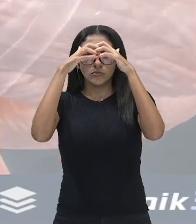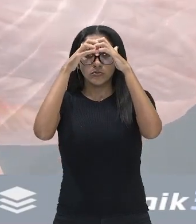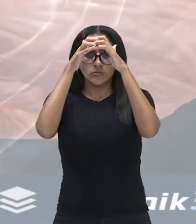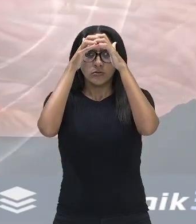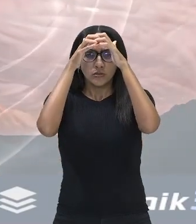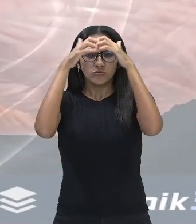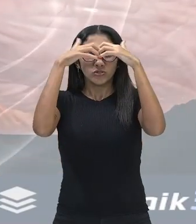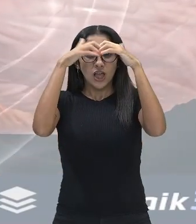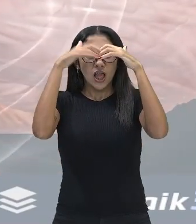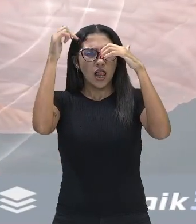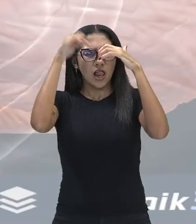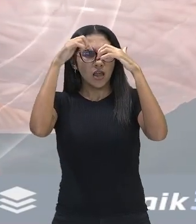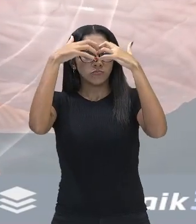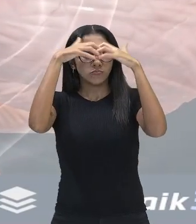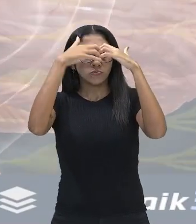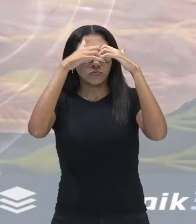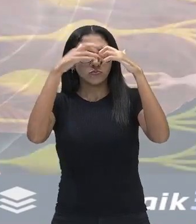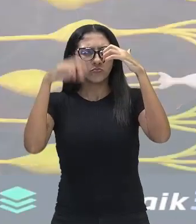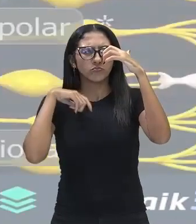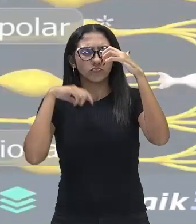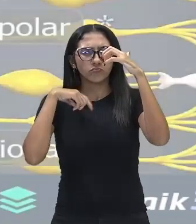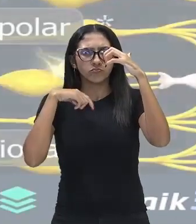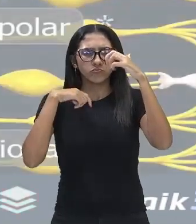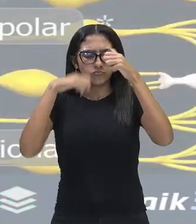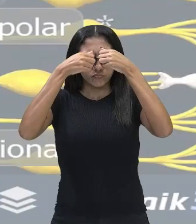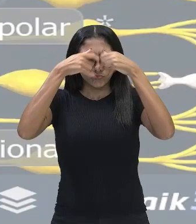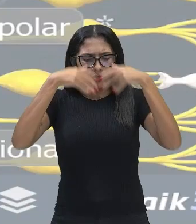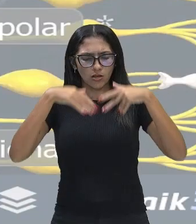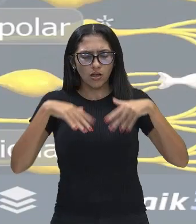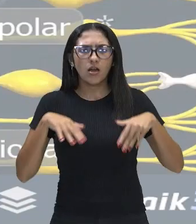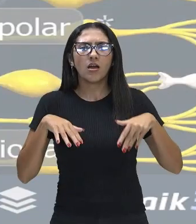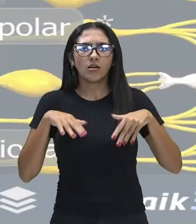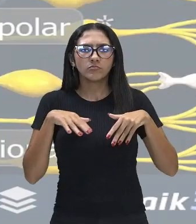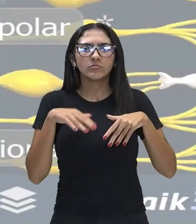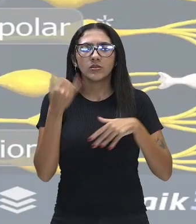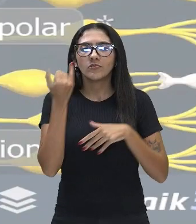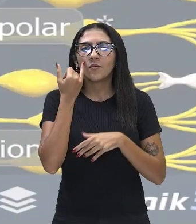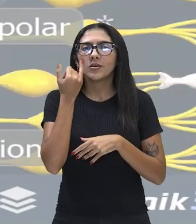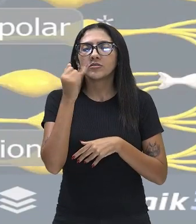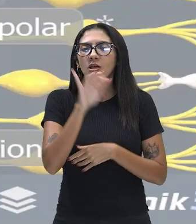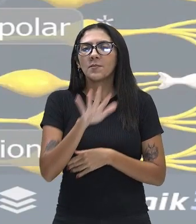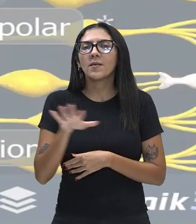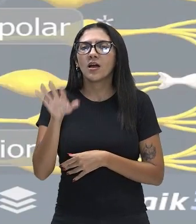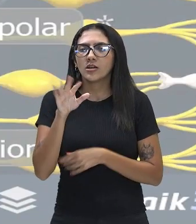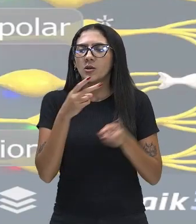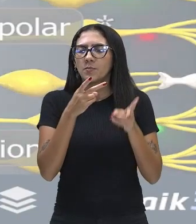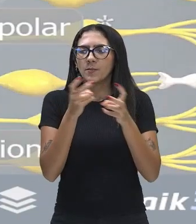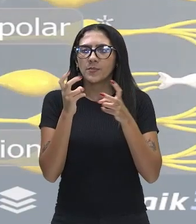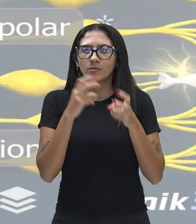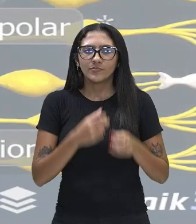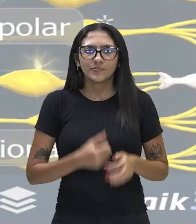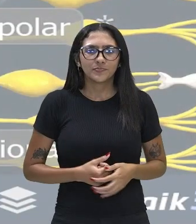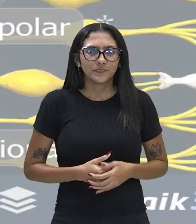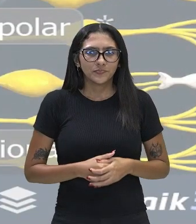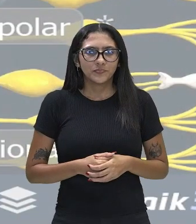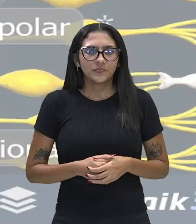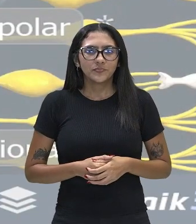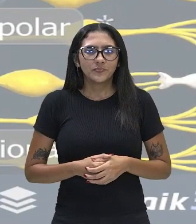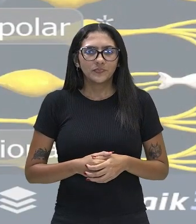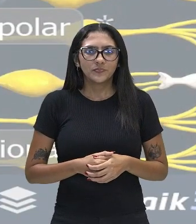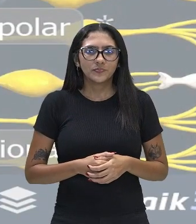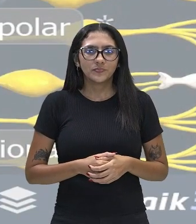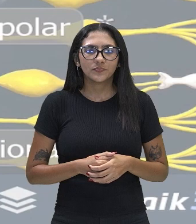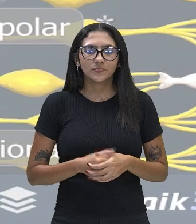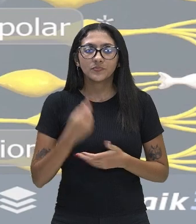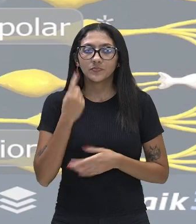e transformar na imagem. O que vocês estão observando nesse momento são as células da